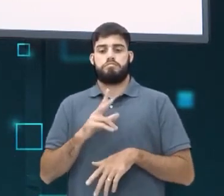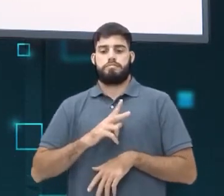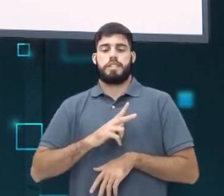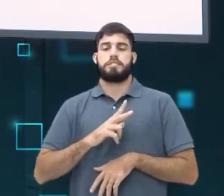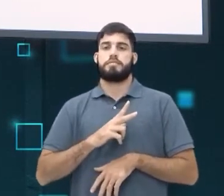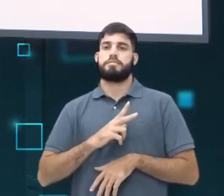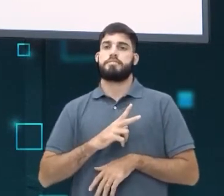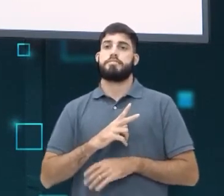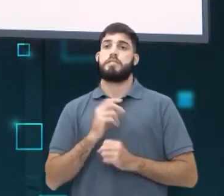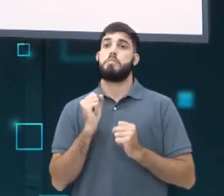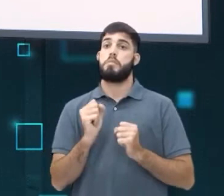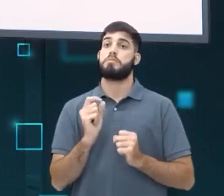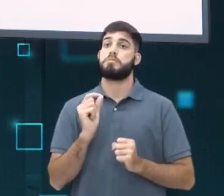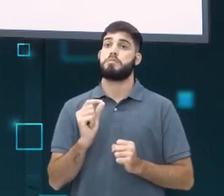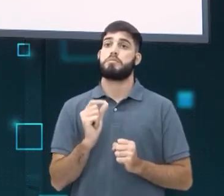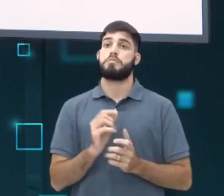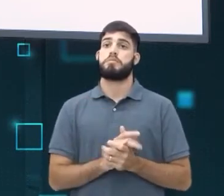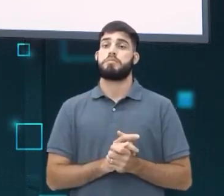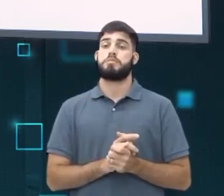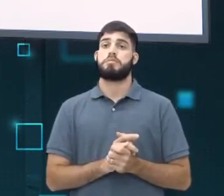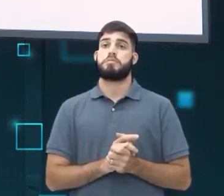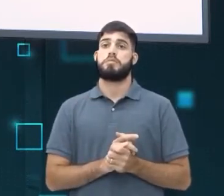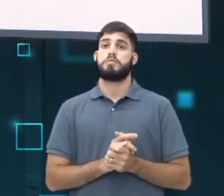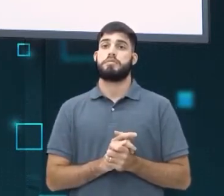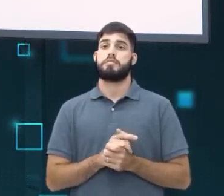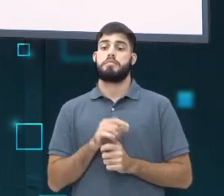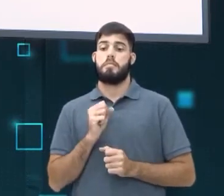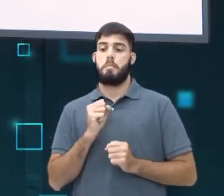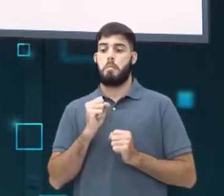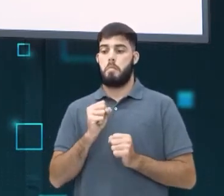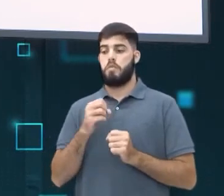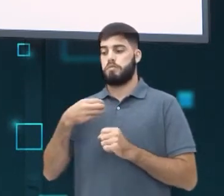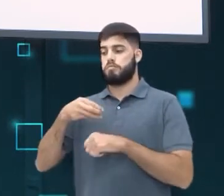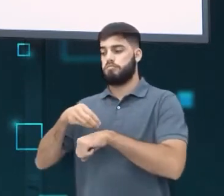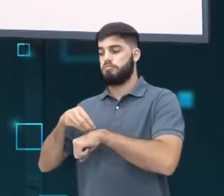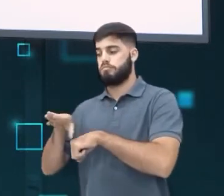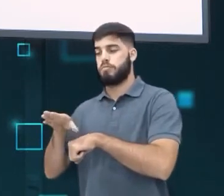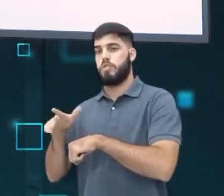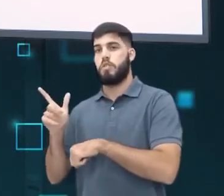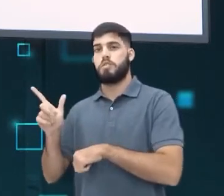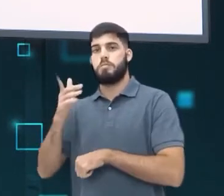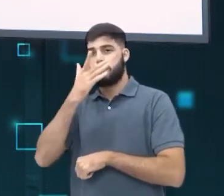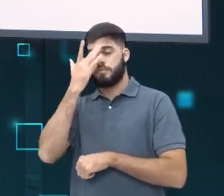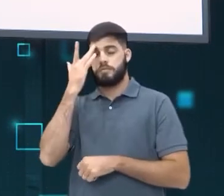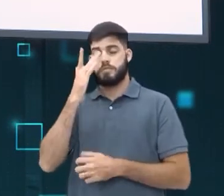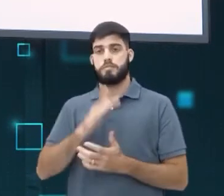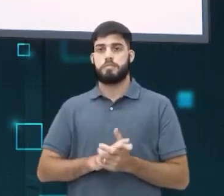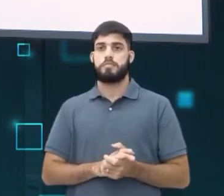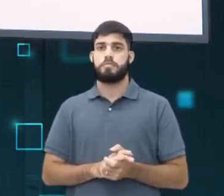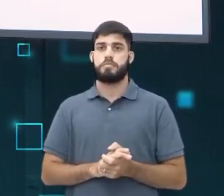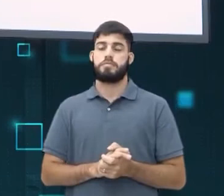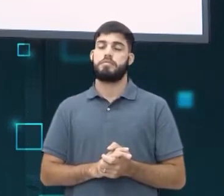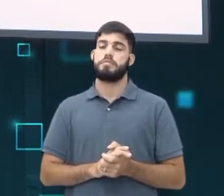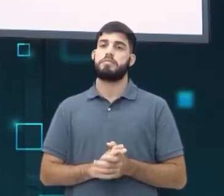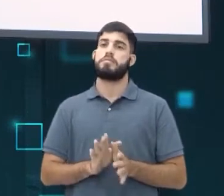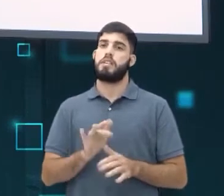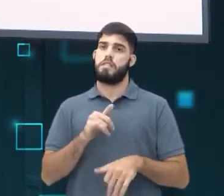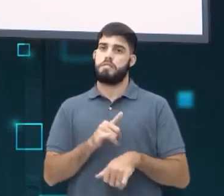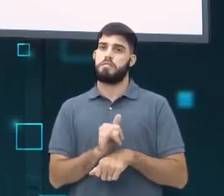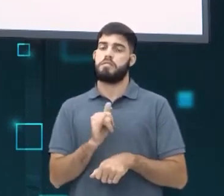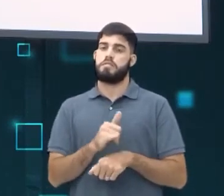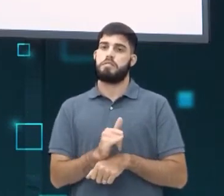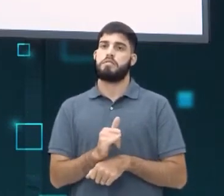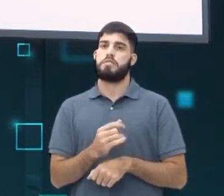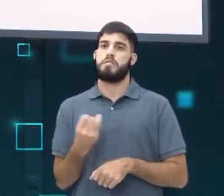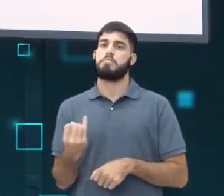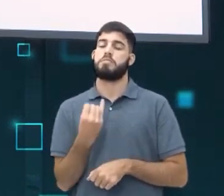E isso pode ser vazado. Porque você pode enviar para uma pessoa que você não confia. Então, para se prevenir, é